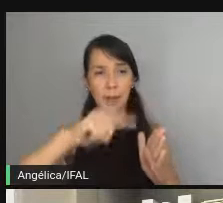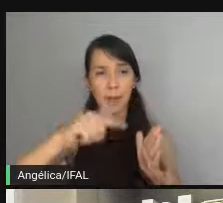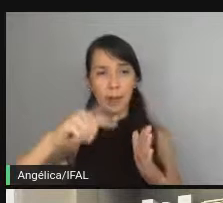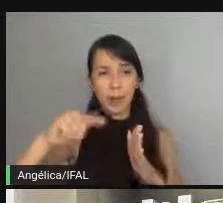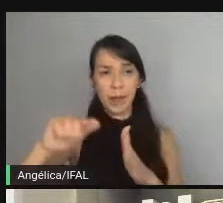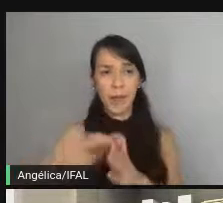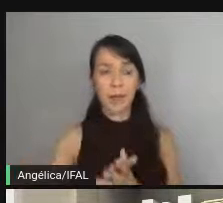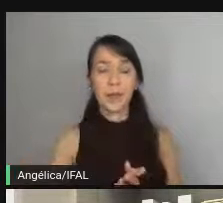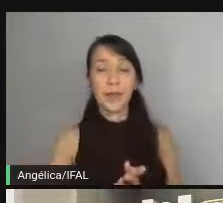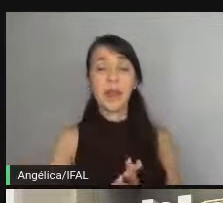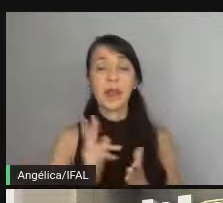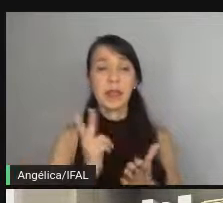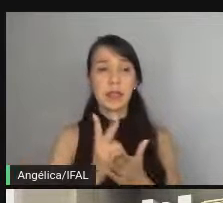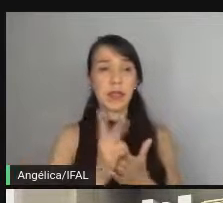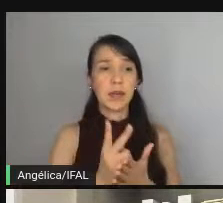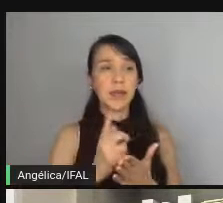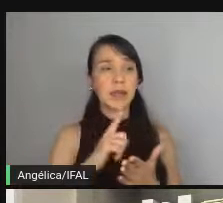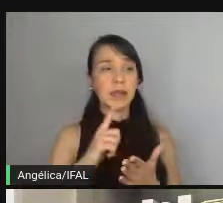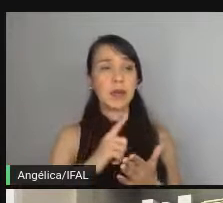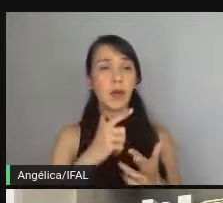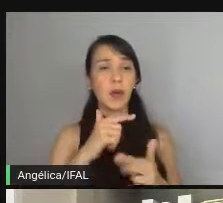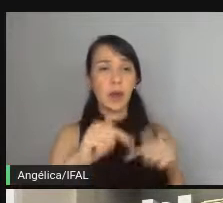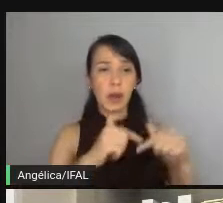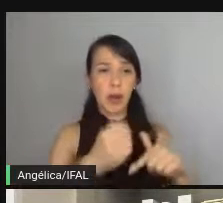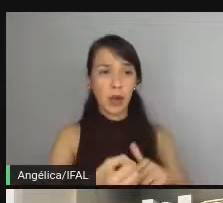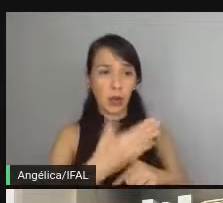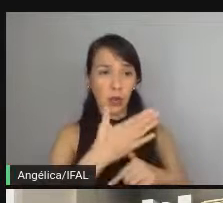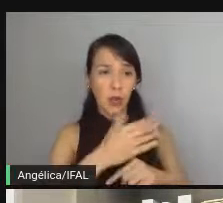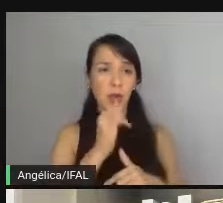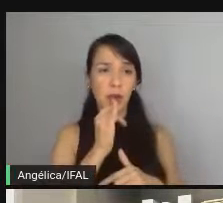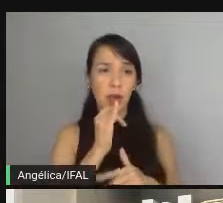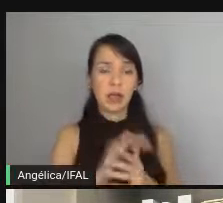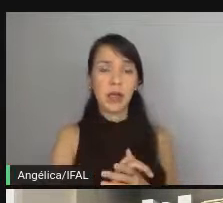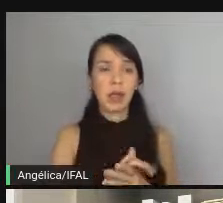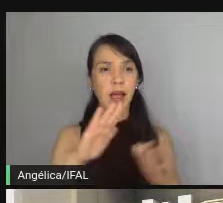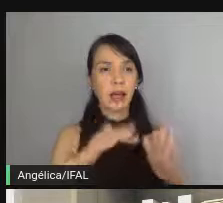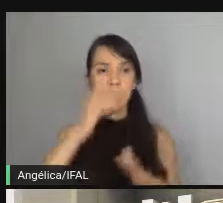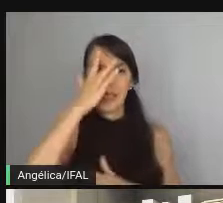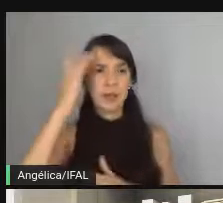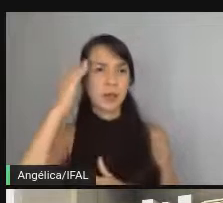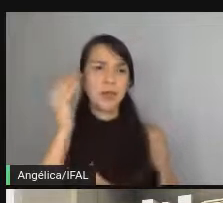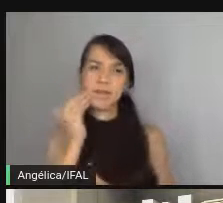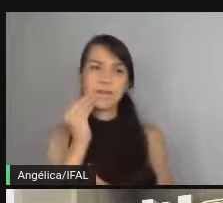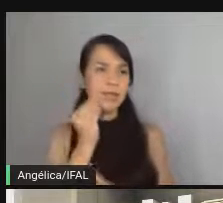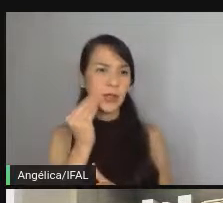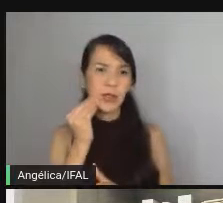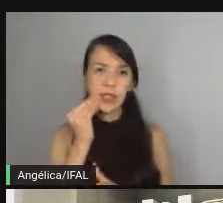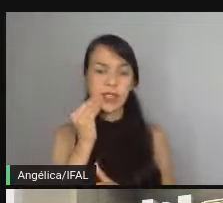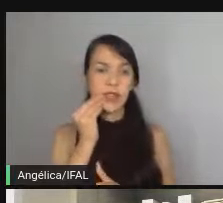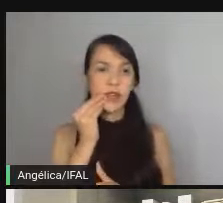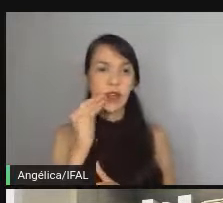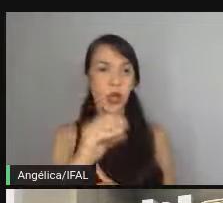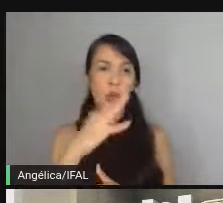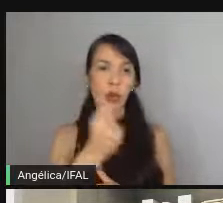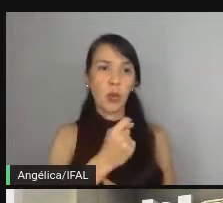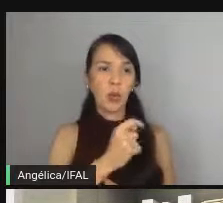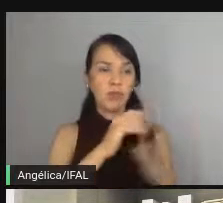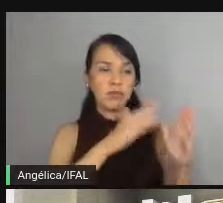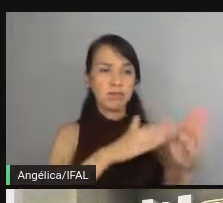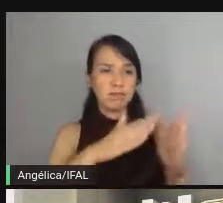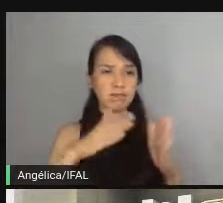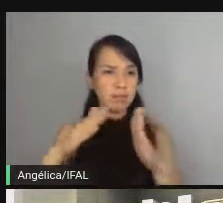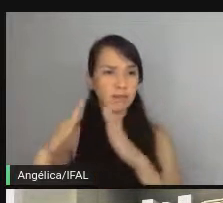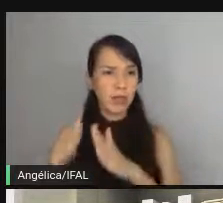E toda vez que subiu uma funcionalidade nova, por exemplo, às vezes a galera não testava o manual todos os cenários